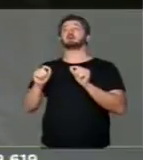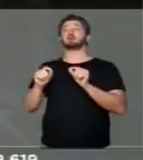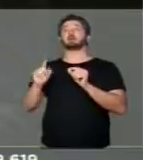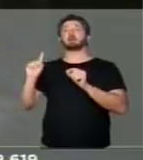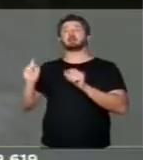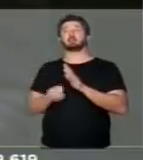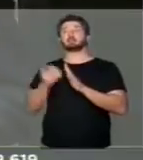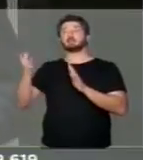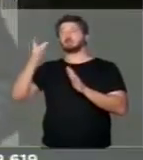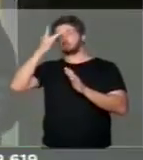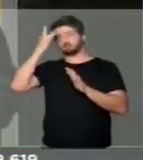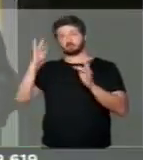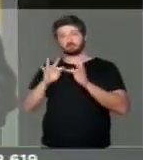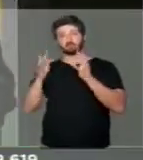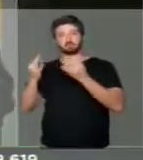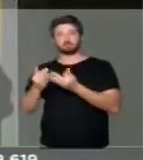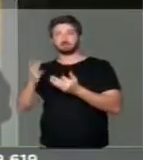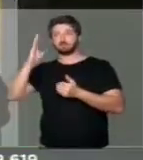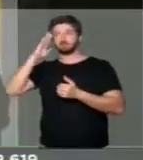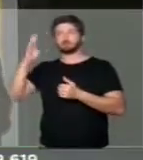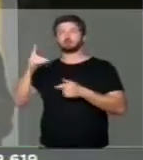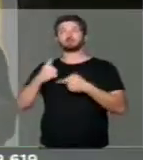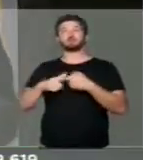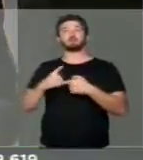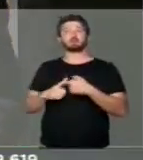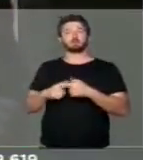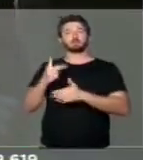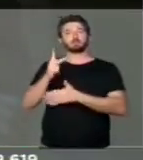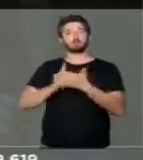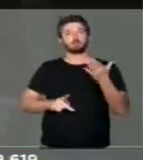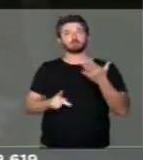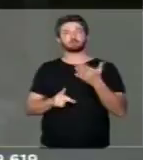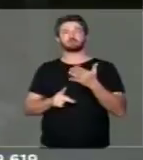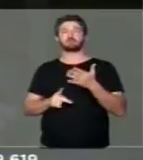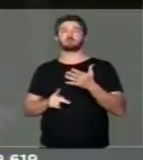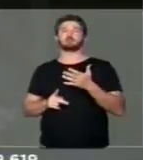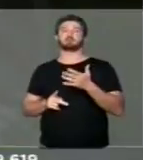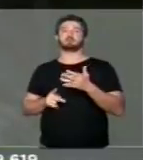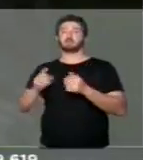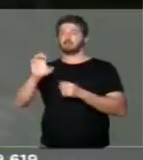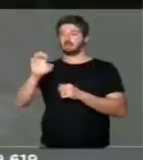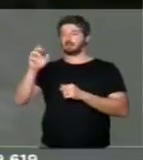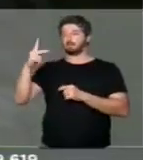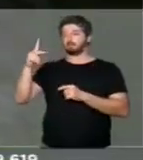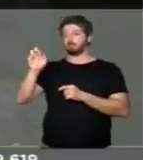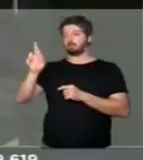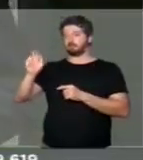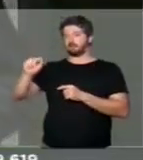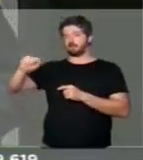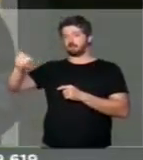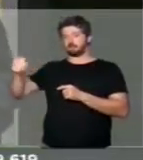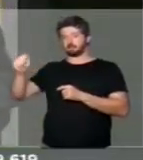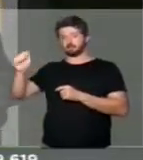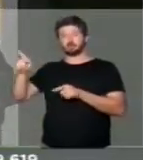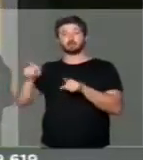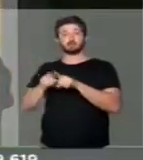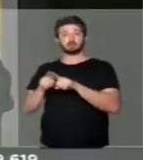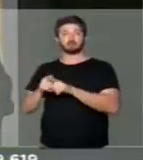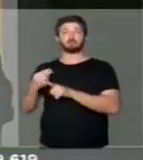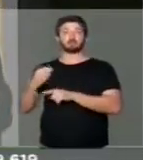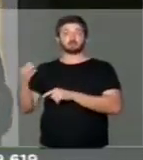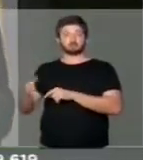milhares de famílias, especialmente por meio de programas É Pra Já e o projeto Participação.